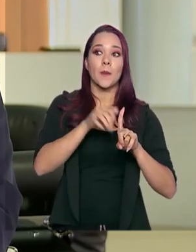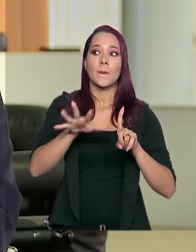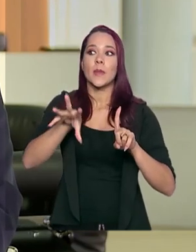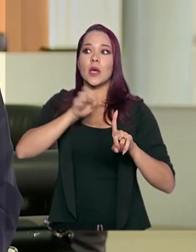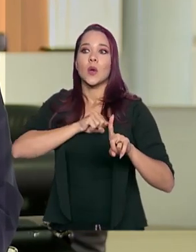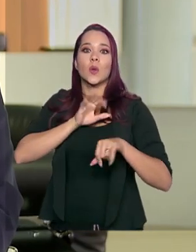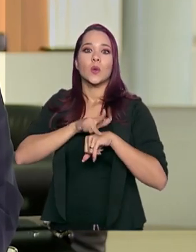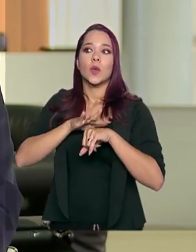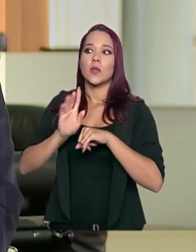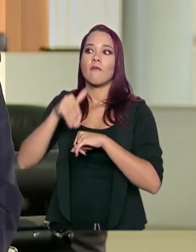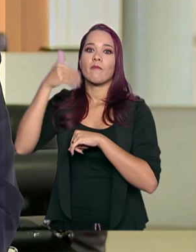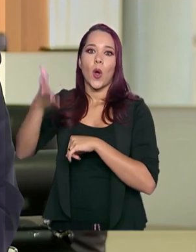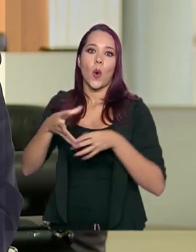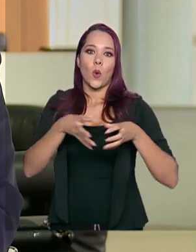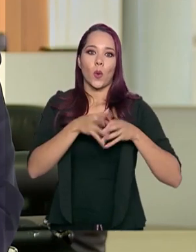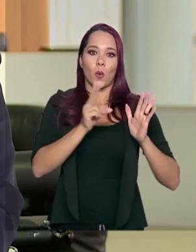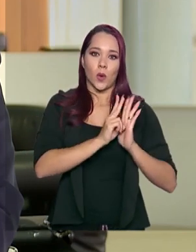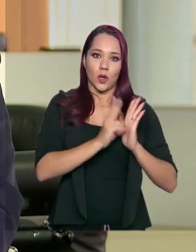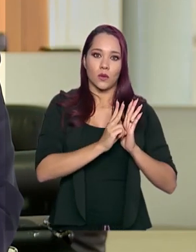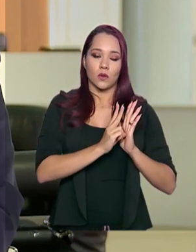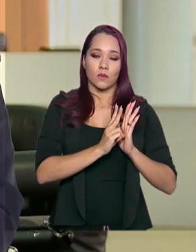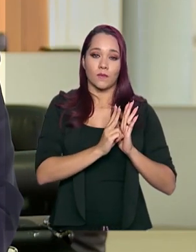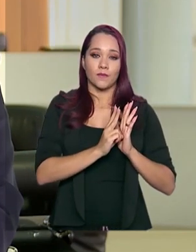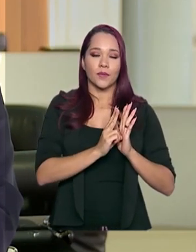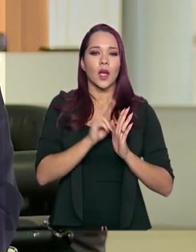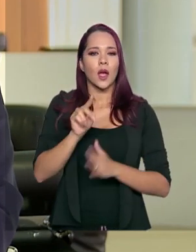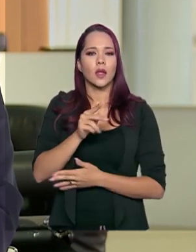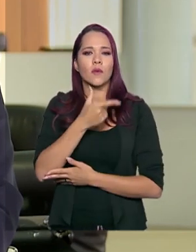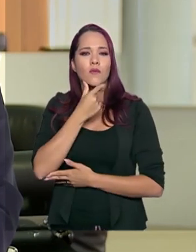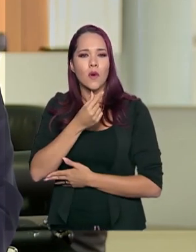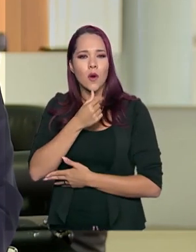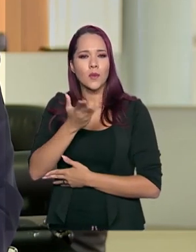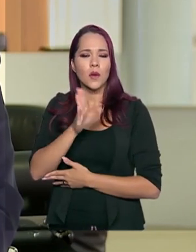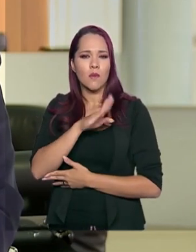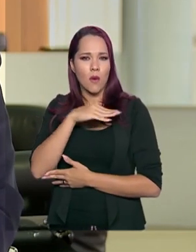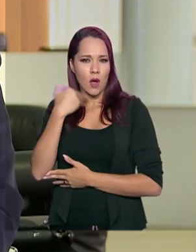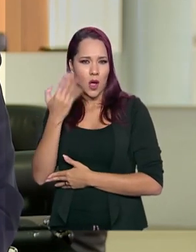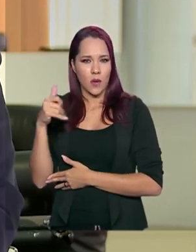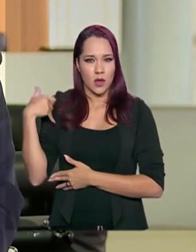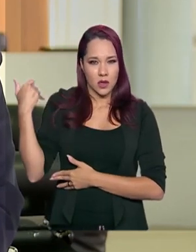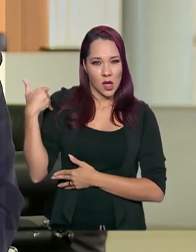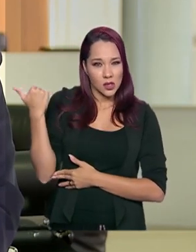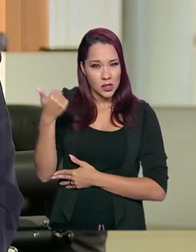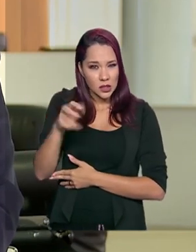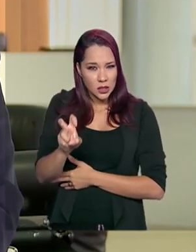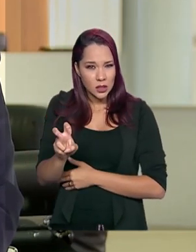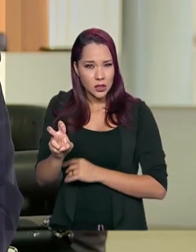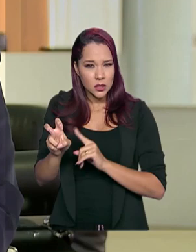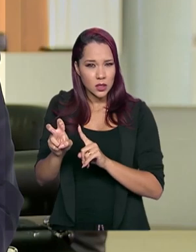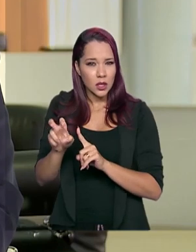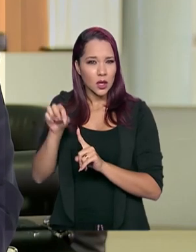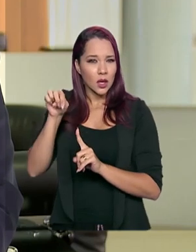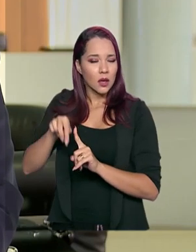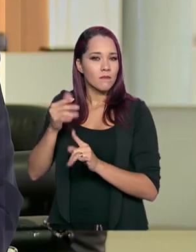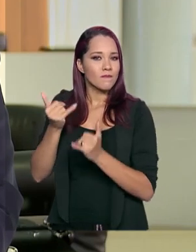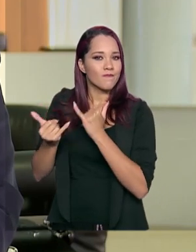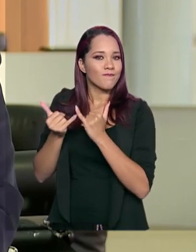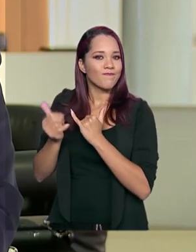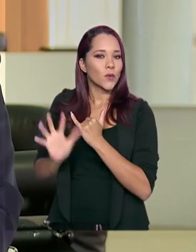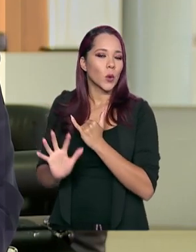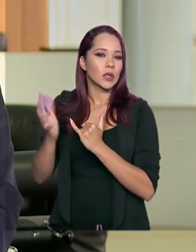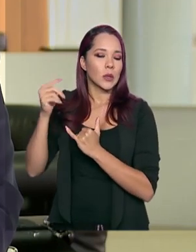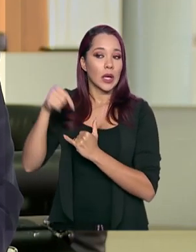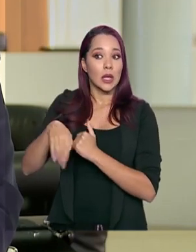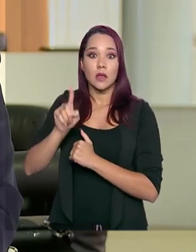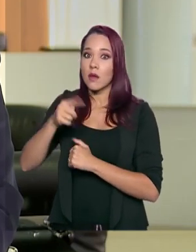fora da aldeia. Em relação ao rapaz que morreu no Yanomami, de 15 anos, algo similar aconteceu. Ele não